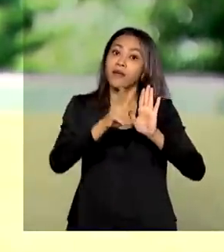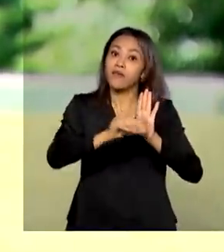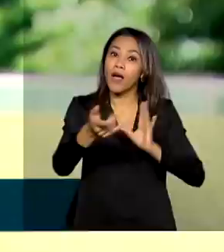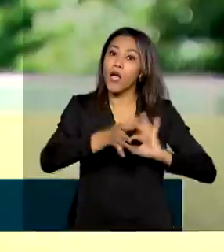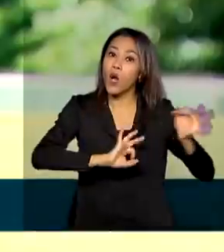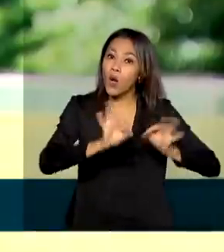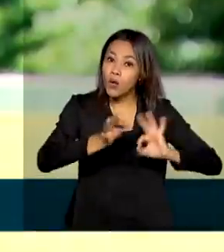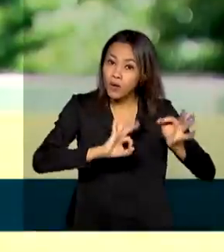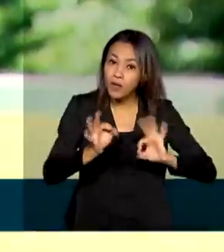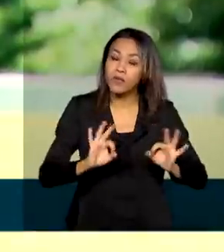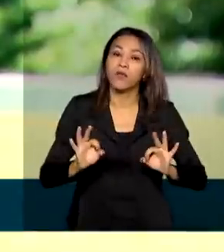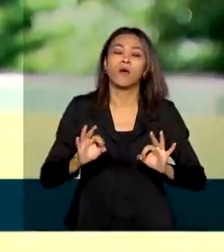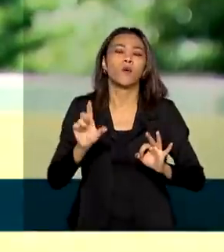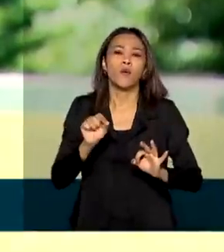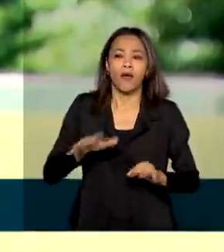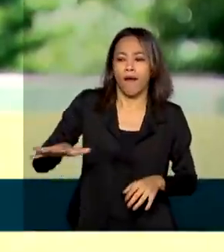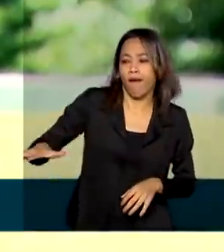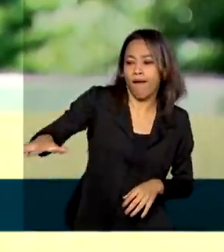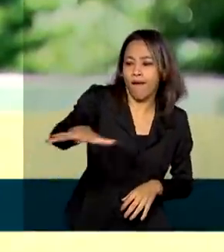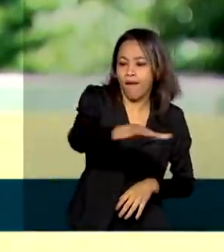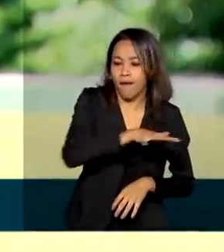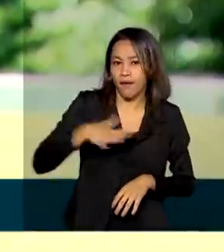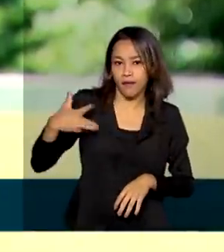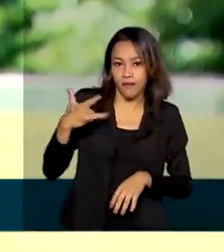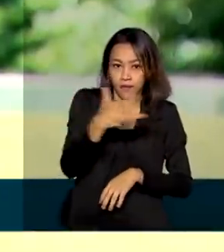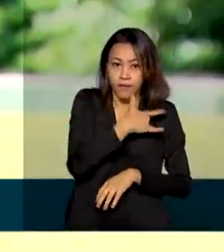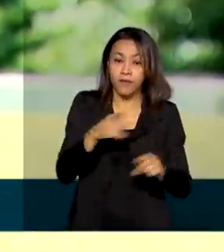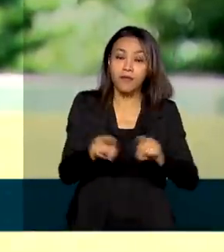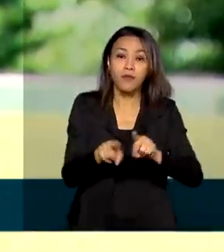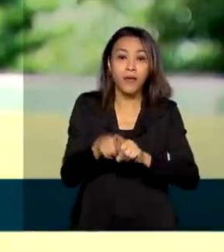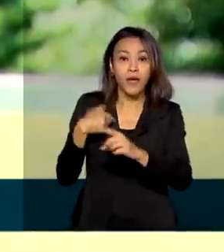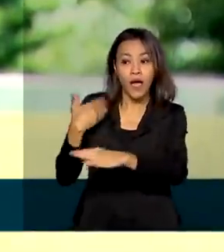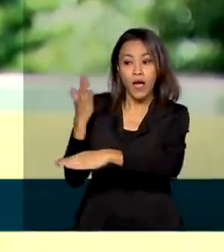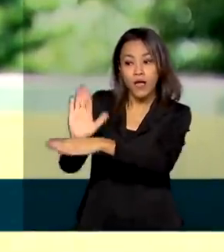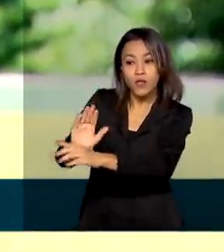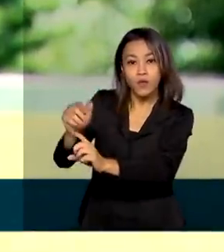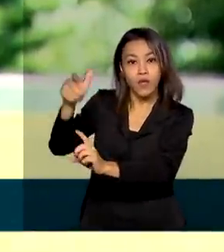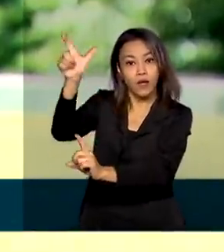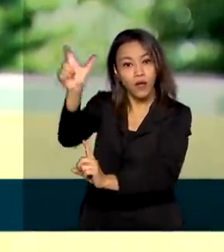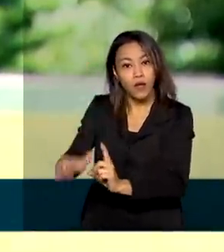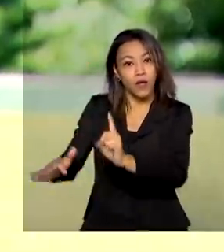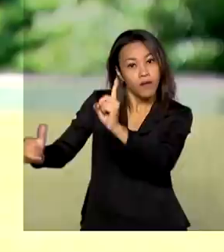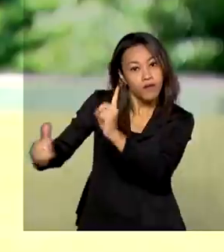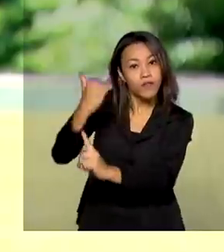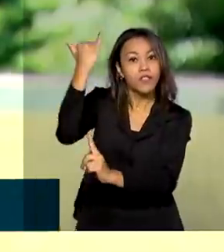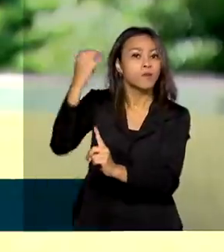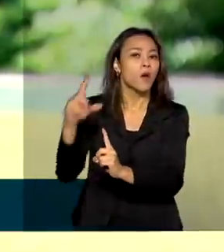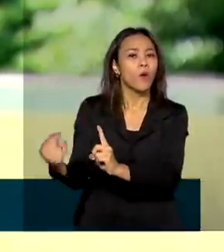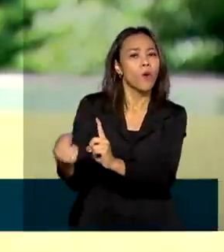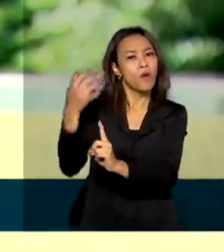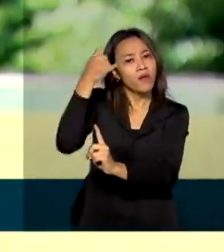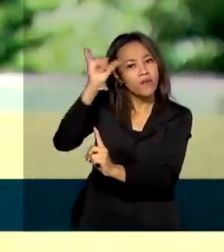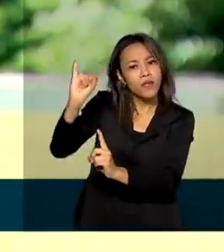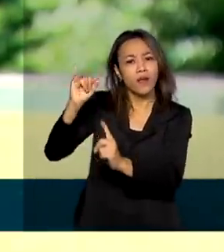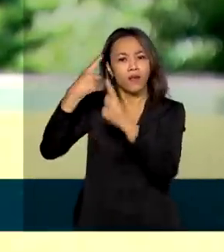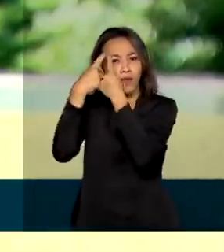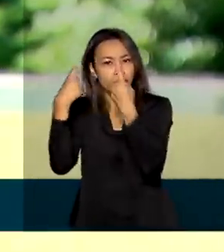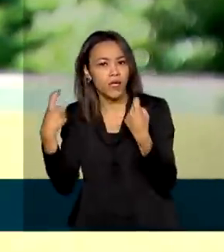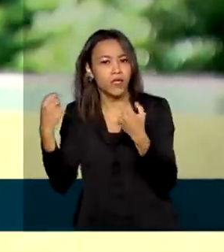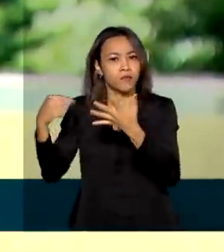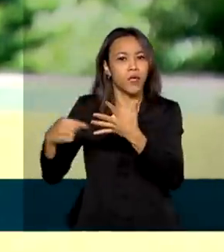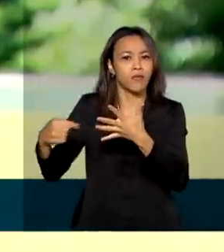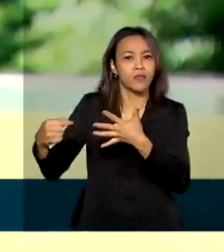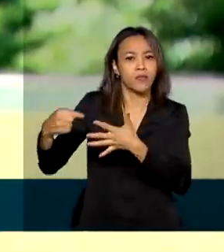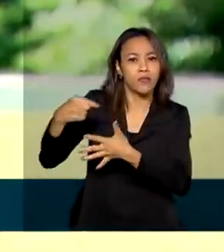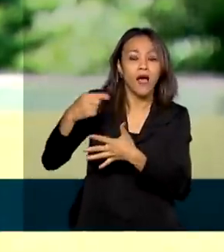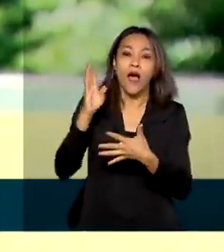serviços de saúde, além de ajudar as vítimas a terem acesso às medidas de prevenção da violência de forma